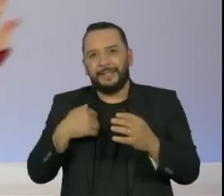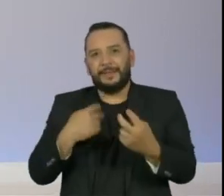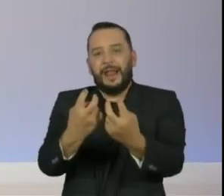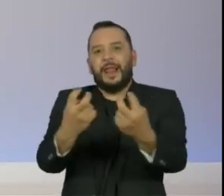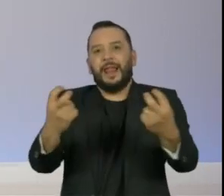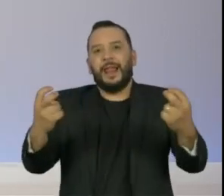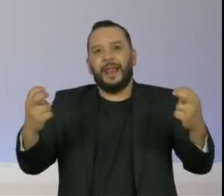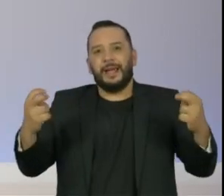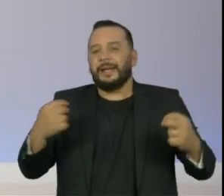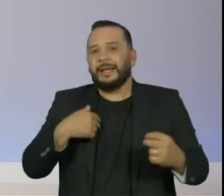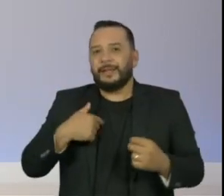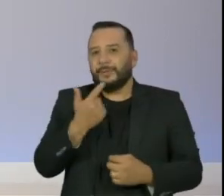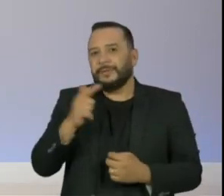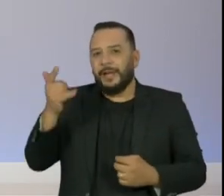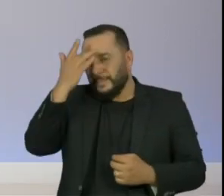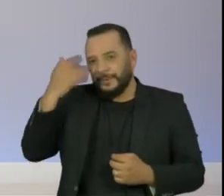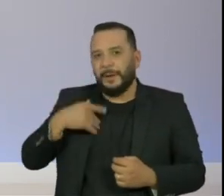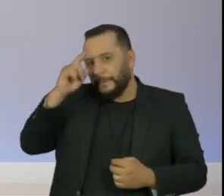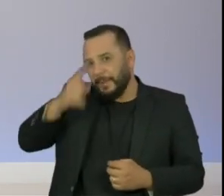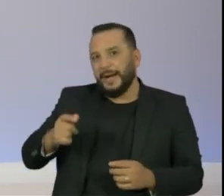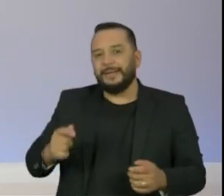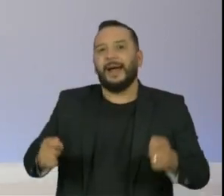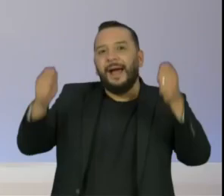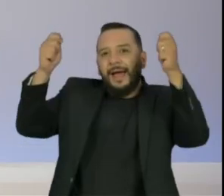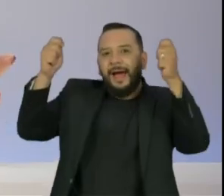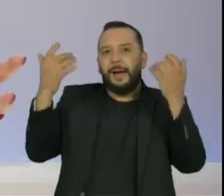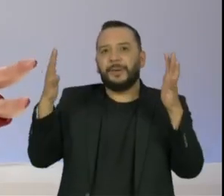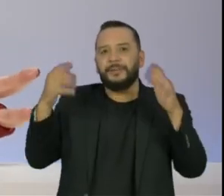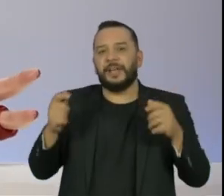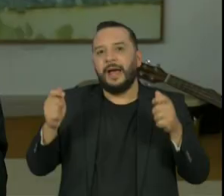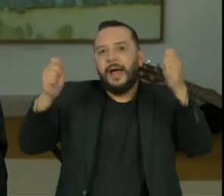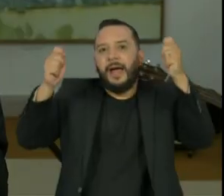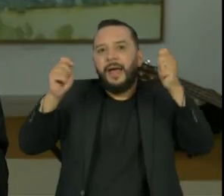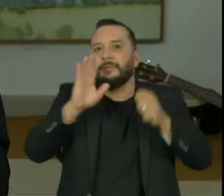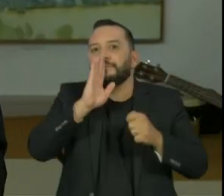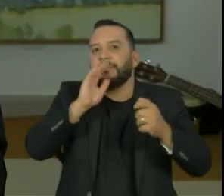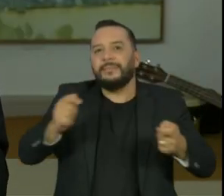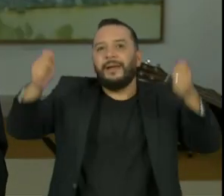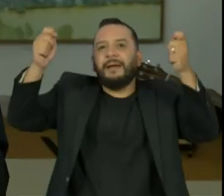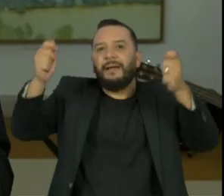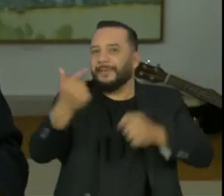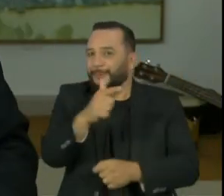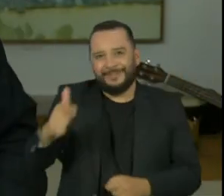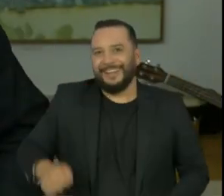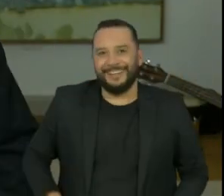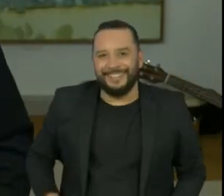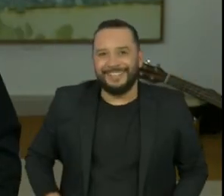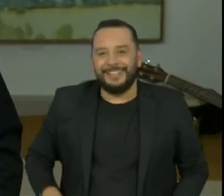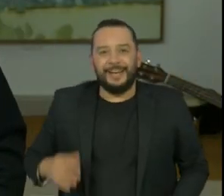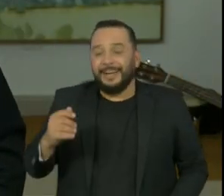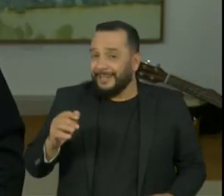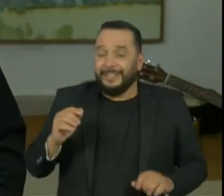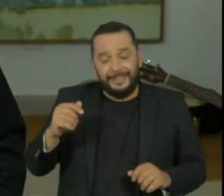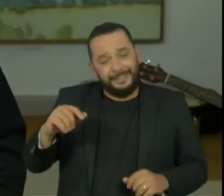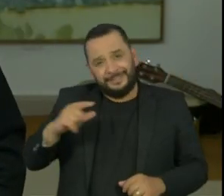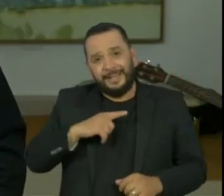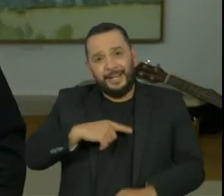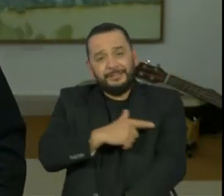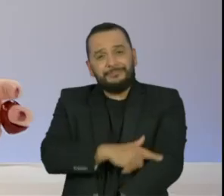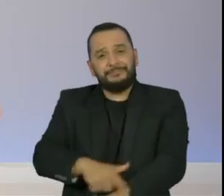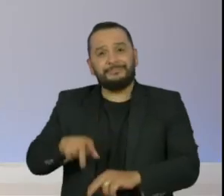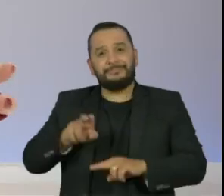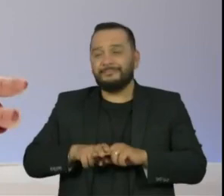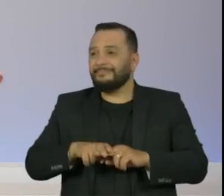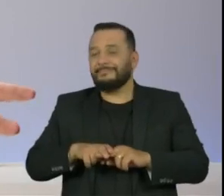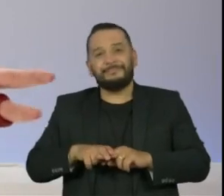não tem ninguém mandando aplaudir ou gritar. E ela tem uma civilidade, muito ao contrário das redes sociais, e uma uniformidade, que é